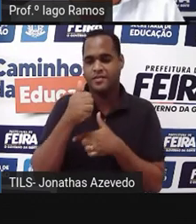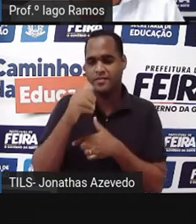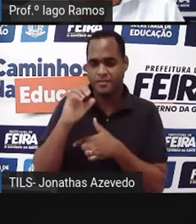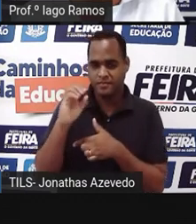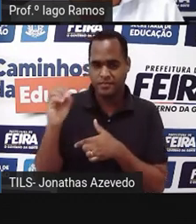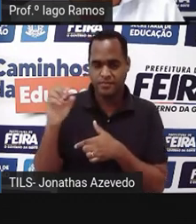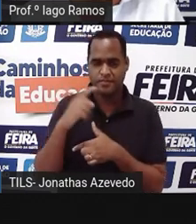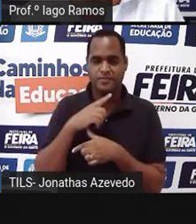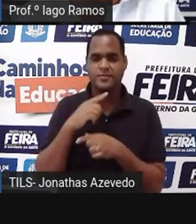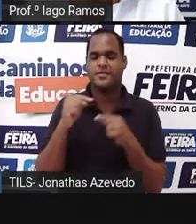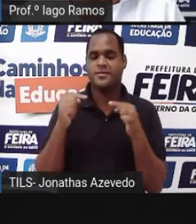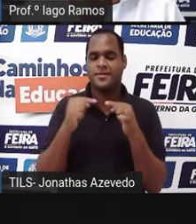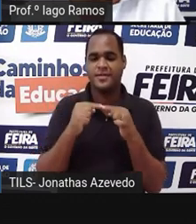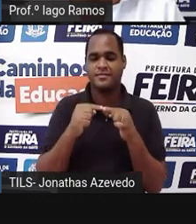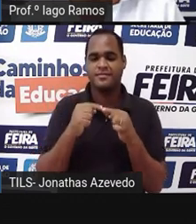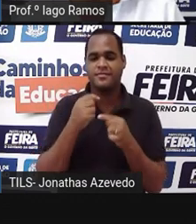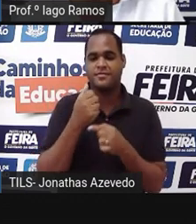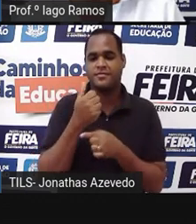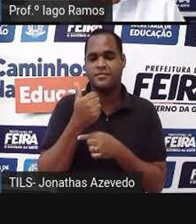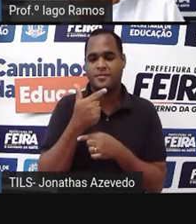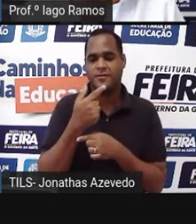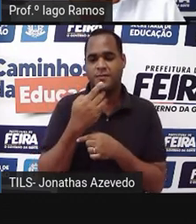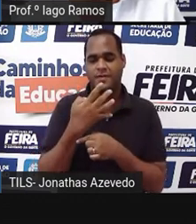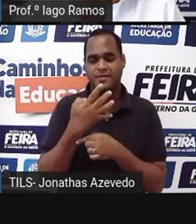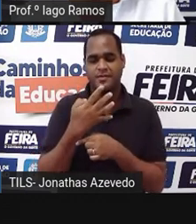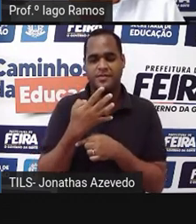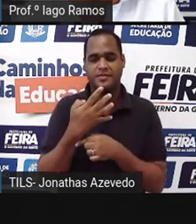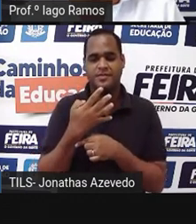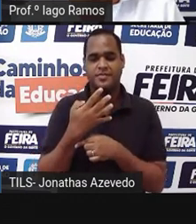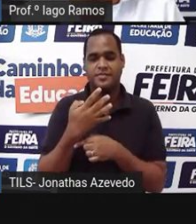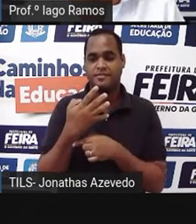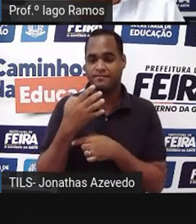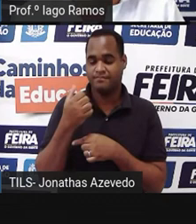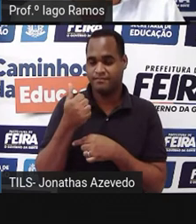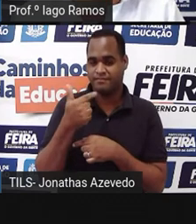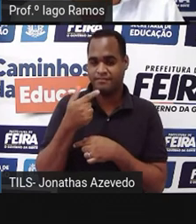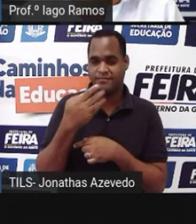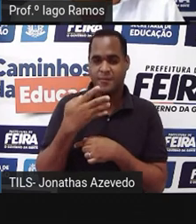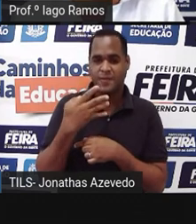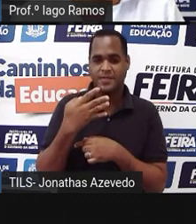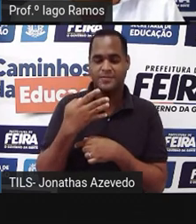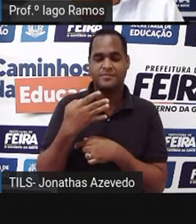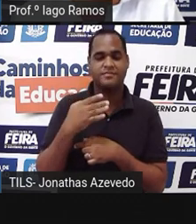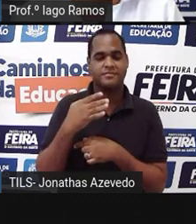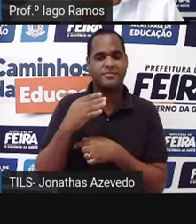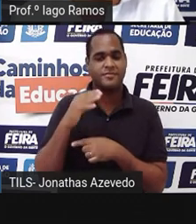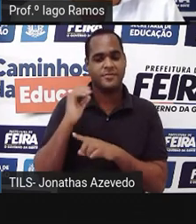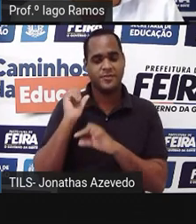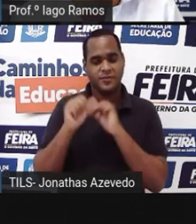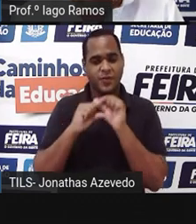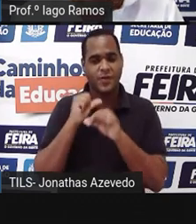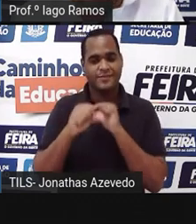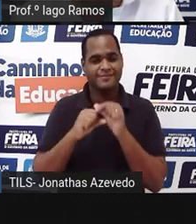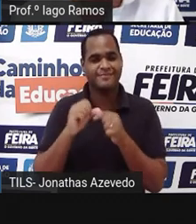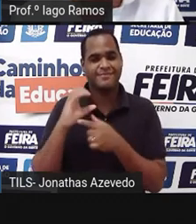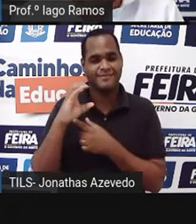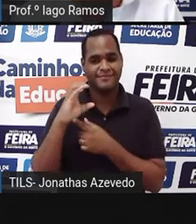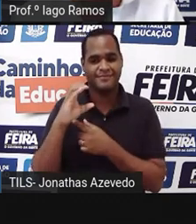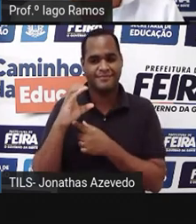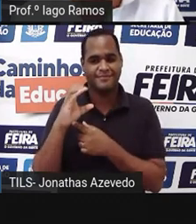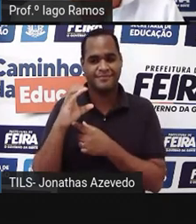que vai dar no caso 124 e essa opção está ali na alternativa C